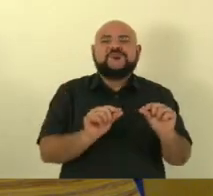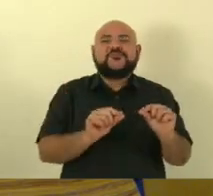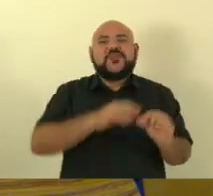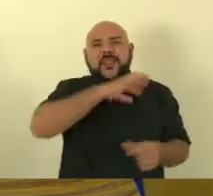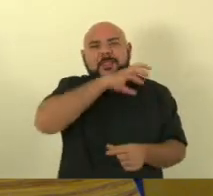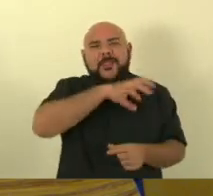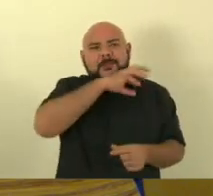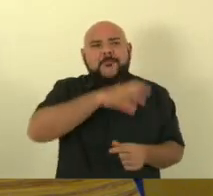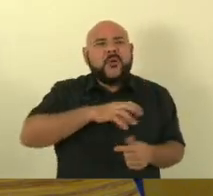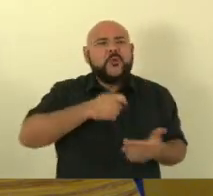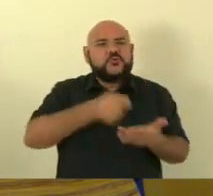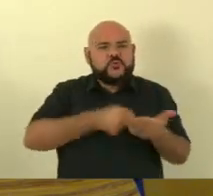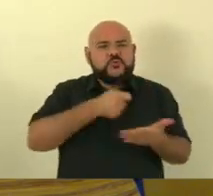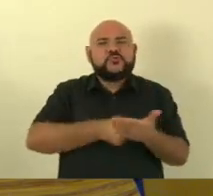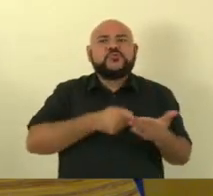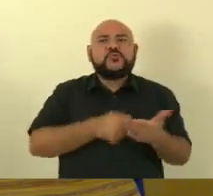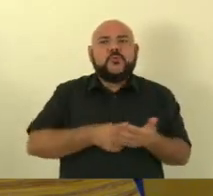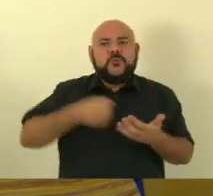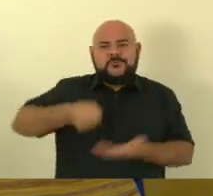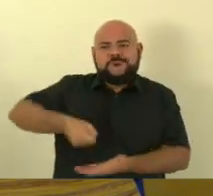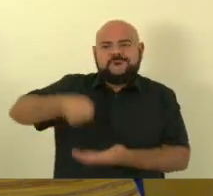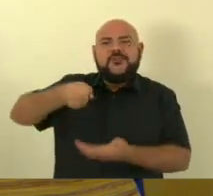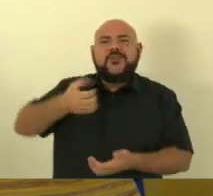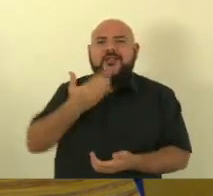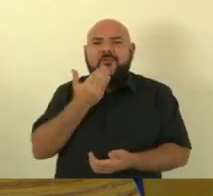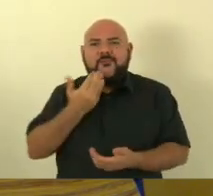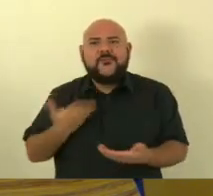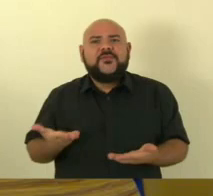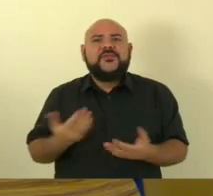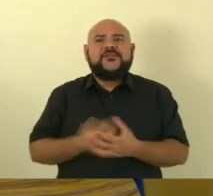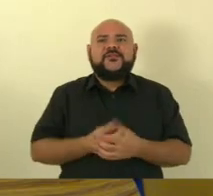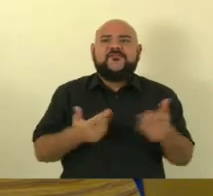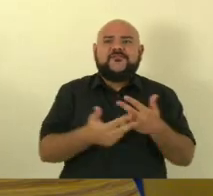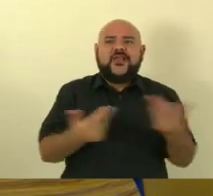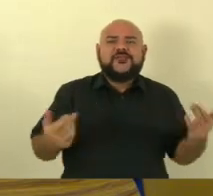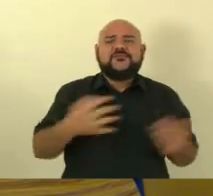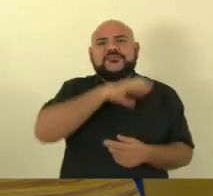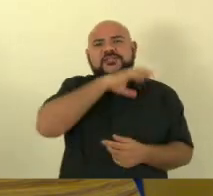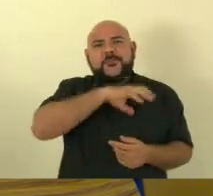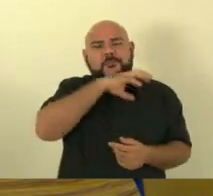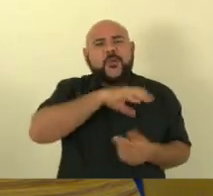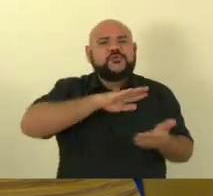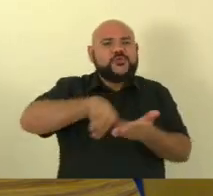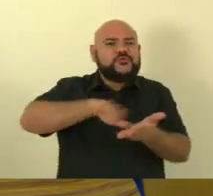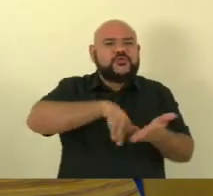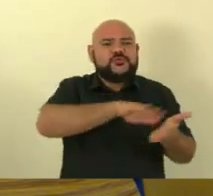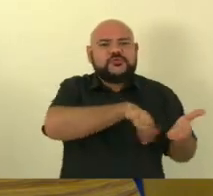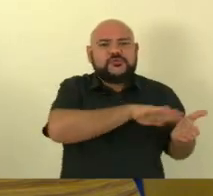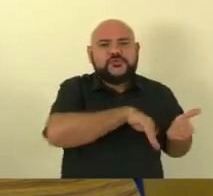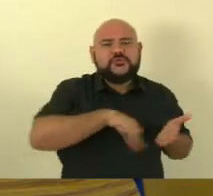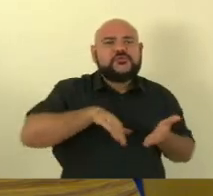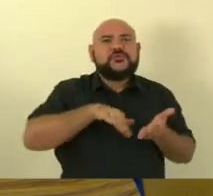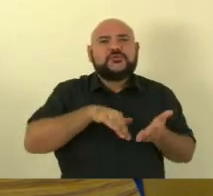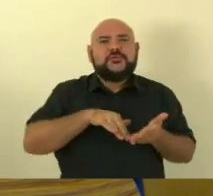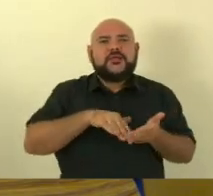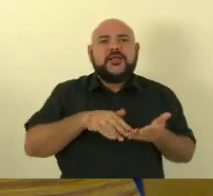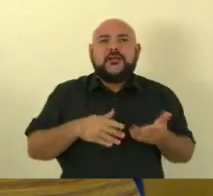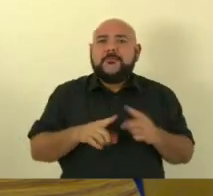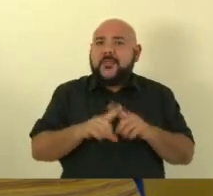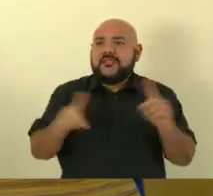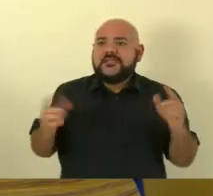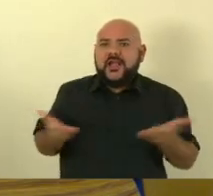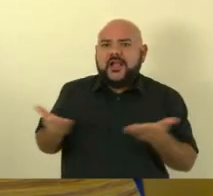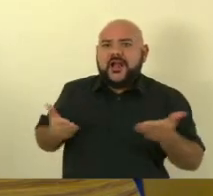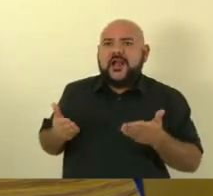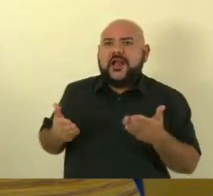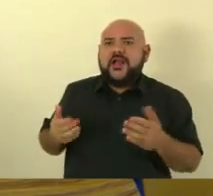imposto na cesta básica que trabalhou pra reduzir diversos impostos no bolso do brasileiro a gente preferiu um que aumenta lamento que